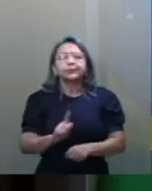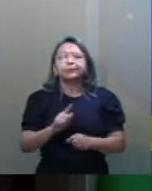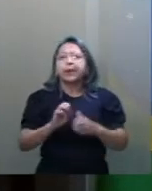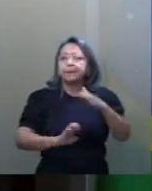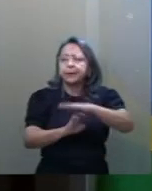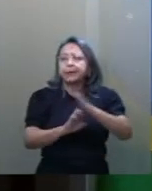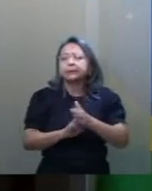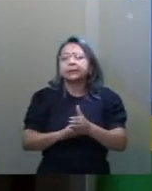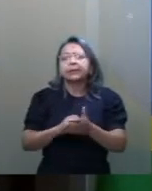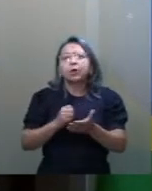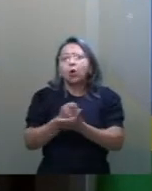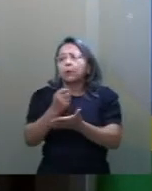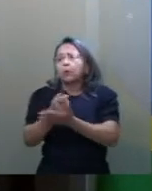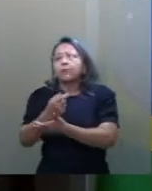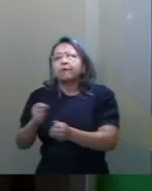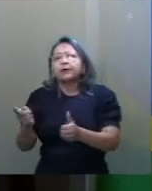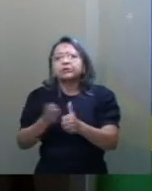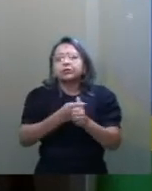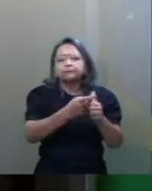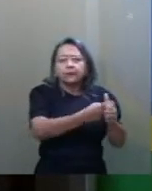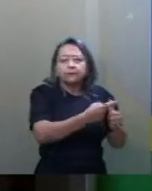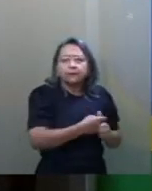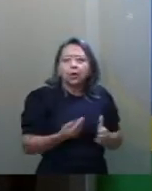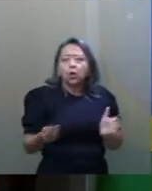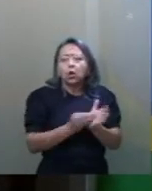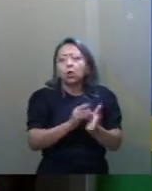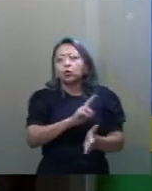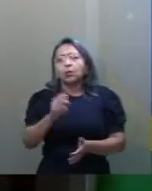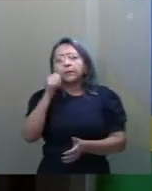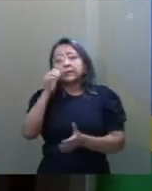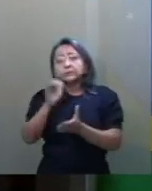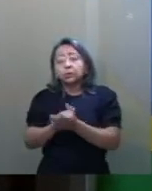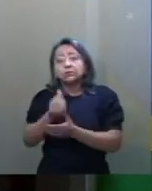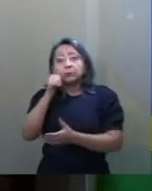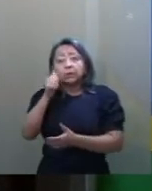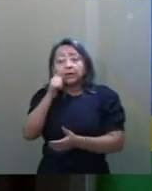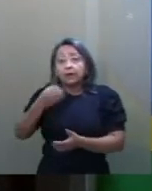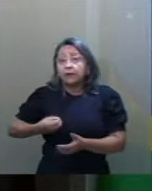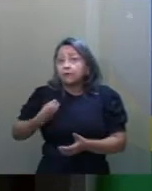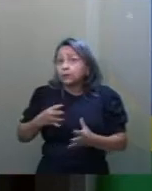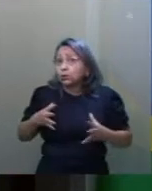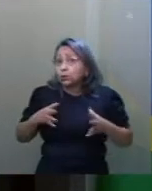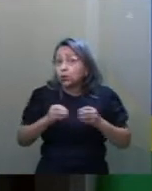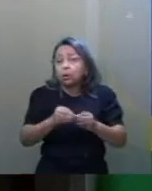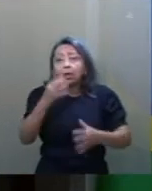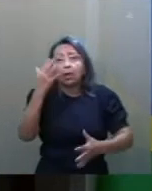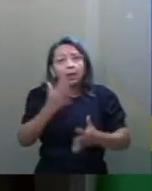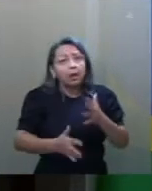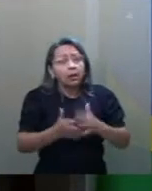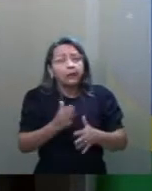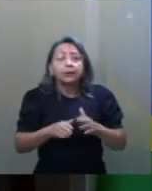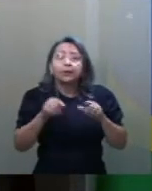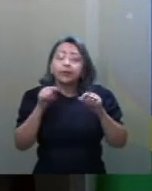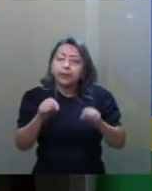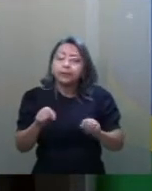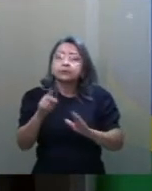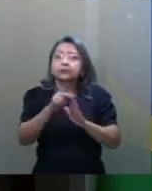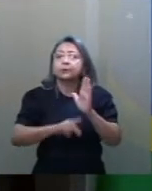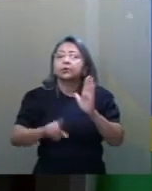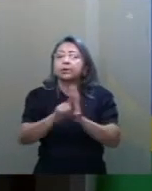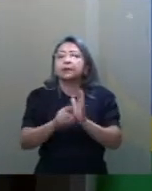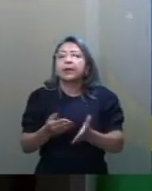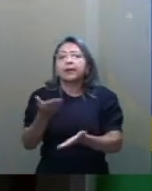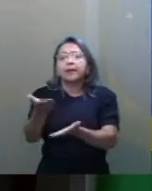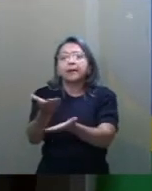dela e ela fica a vida toda atrapalhada. Então, esse projeto, que está com a senadora Daniela Ribeiro,